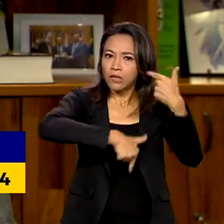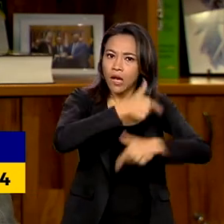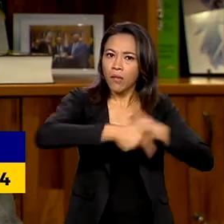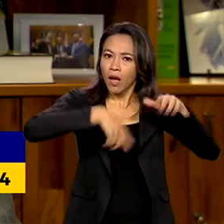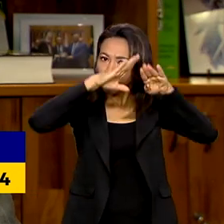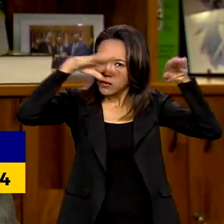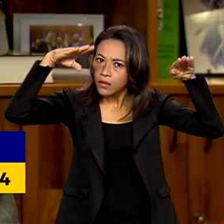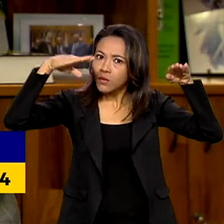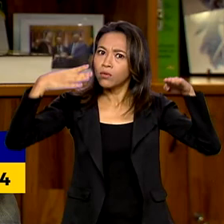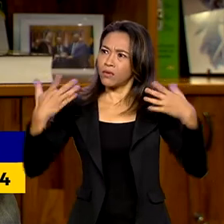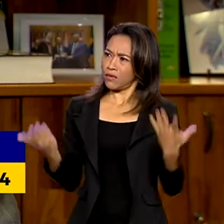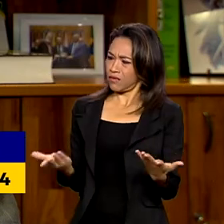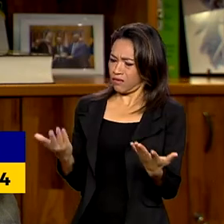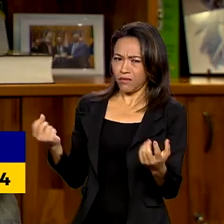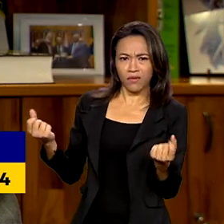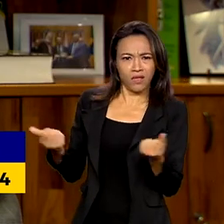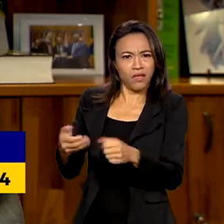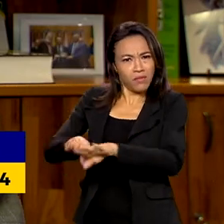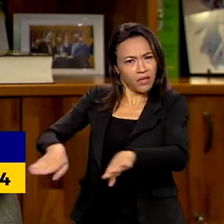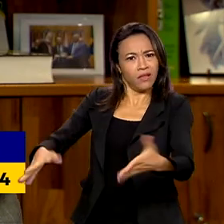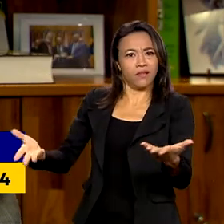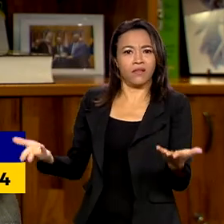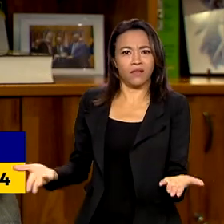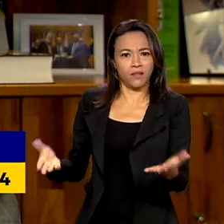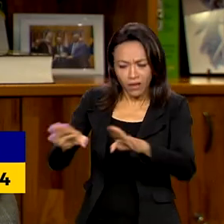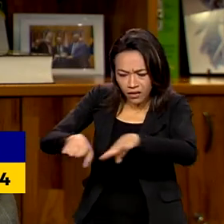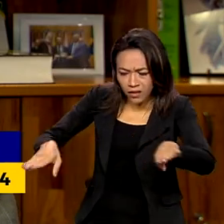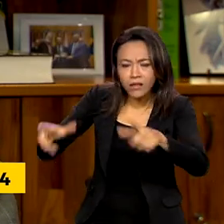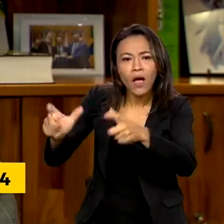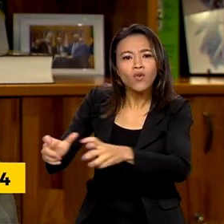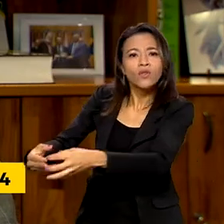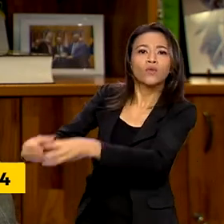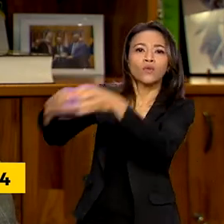análise da escravidão, como explorar uma criança. O lugar da criança é na escola.